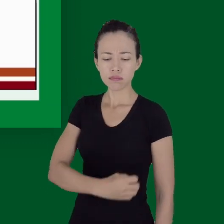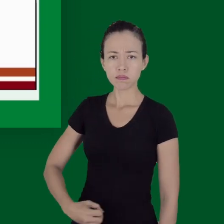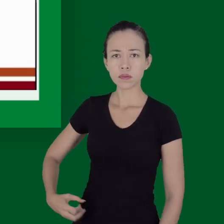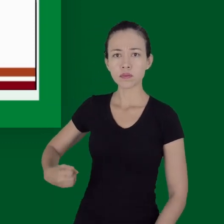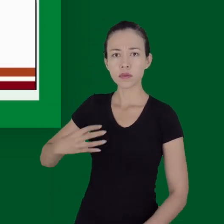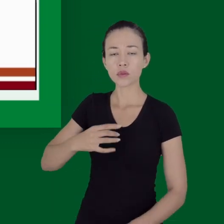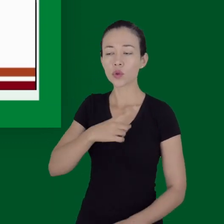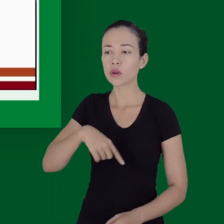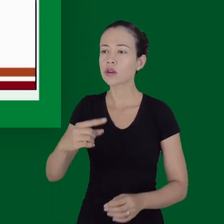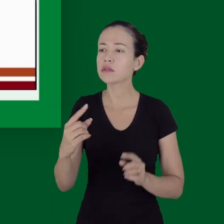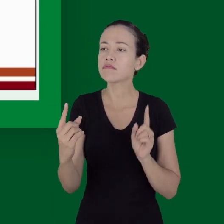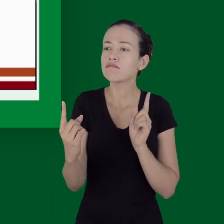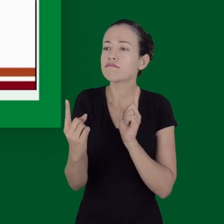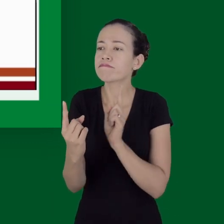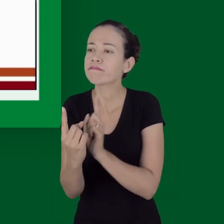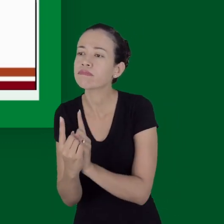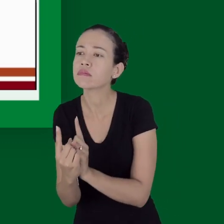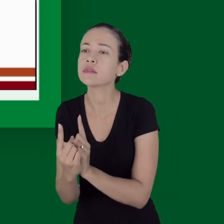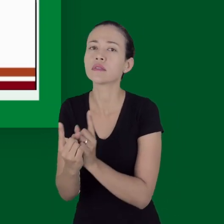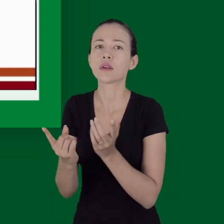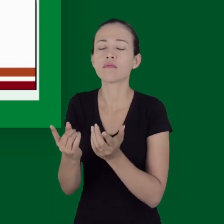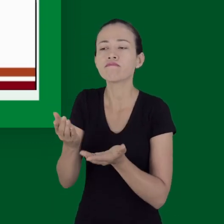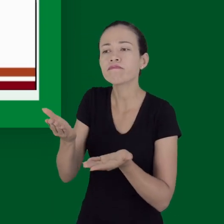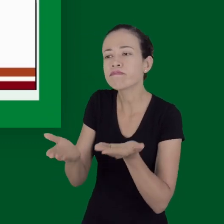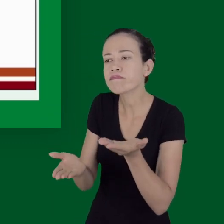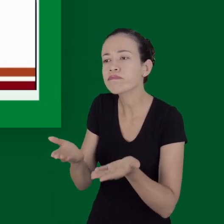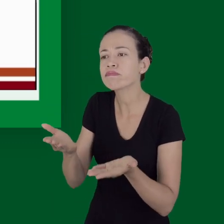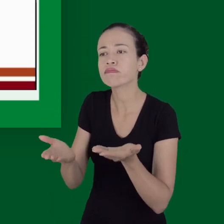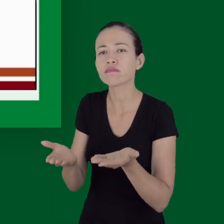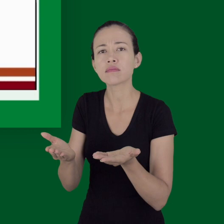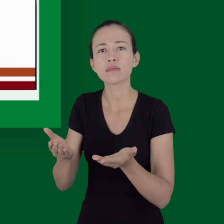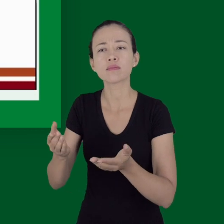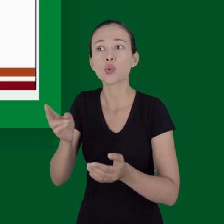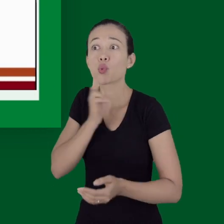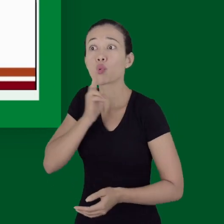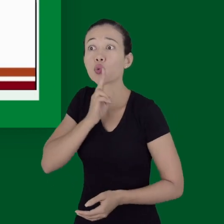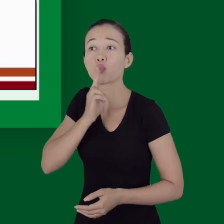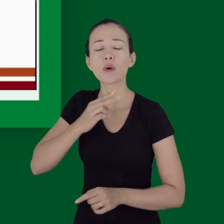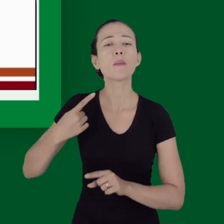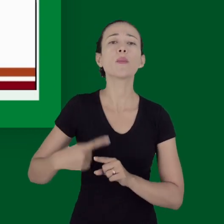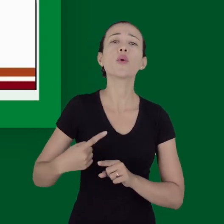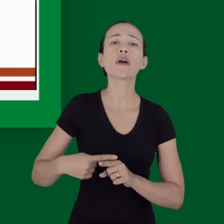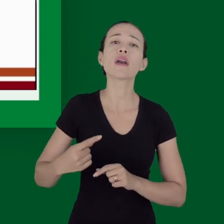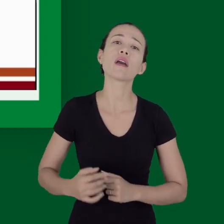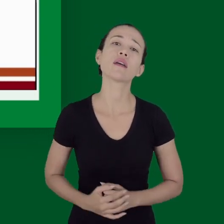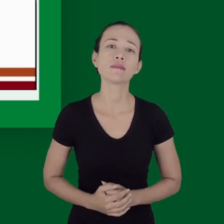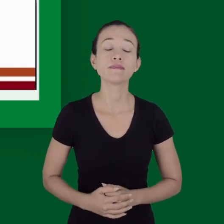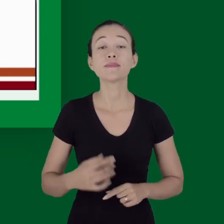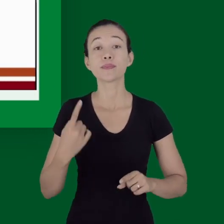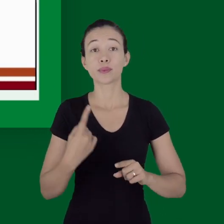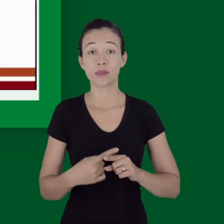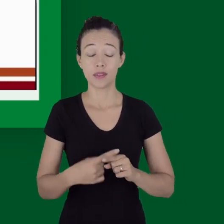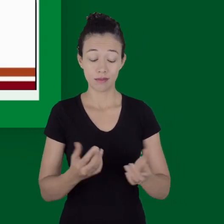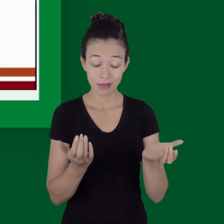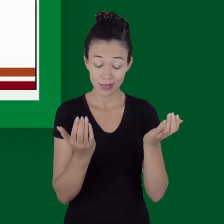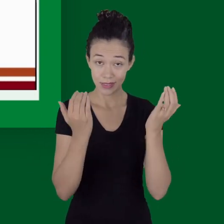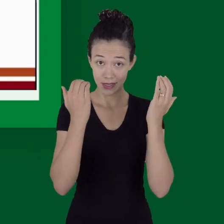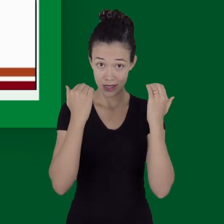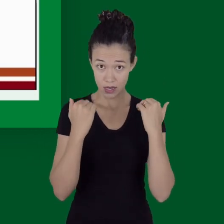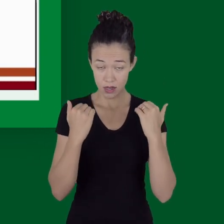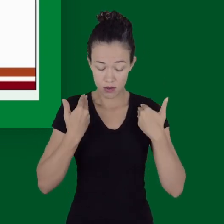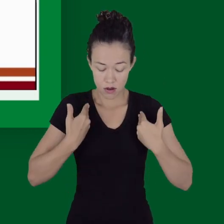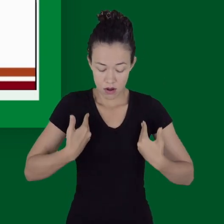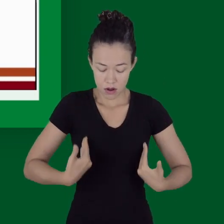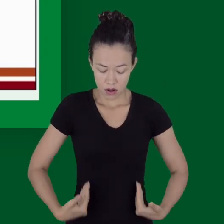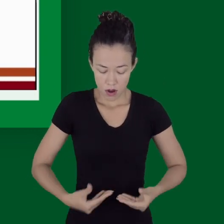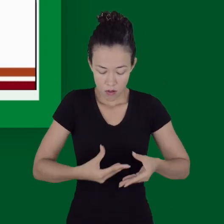urgência no atendimento e no controle das hemorragias? Porque tudo que interfere na capacidade do organismo de fornecer